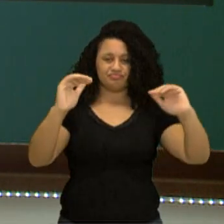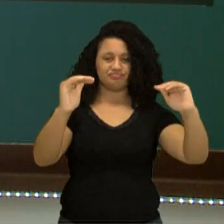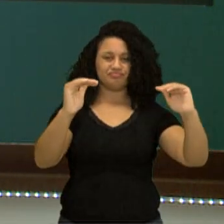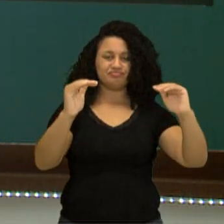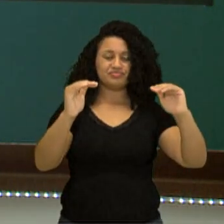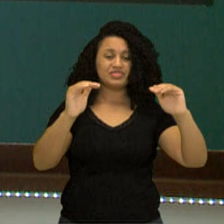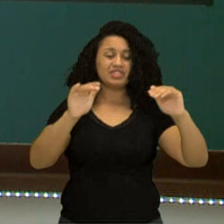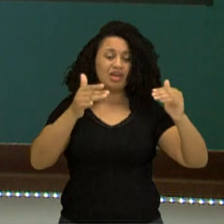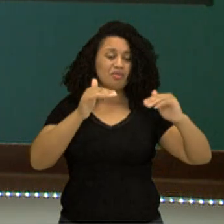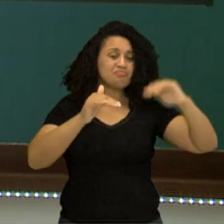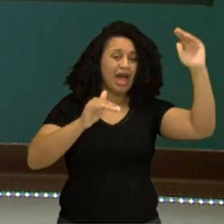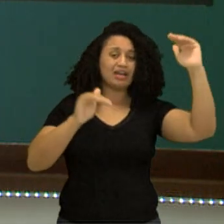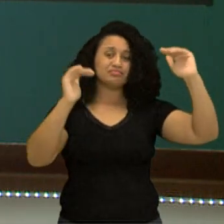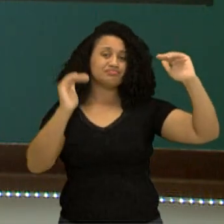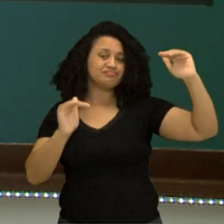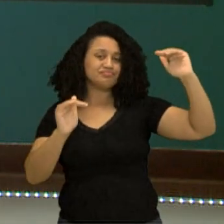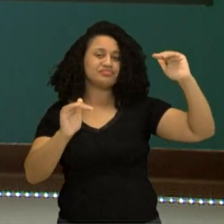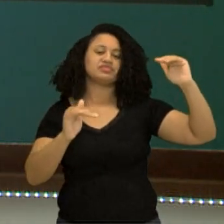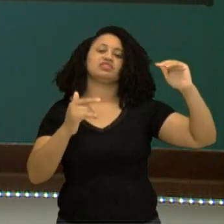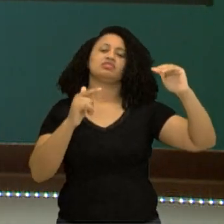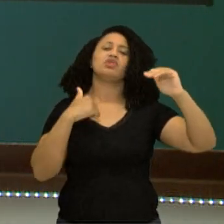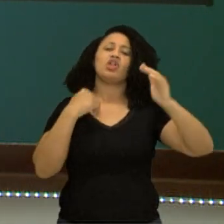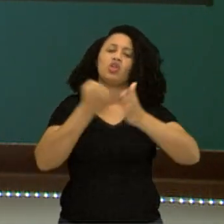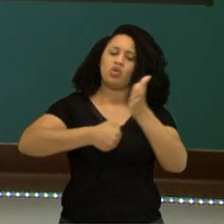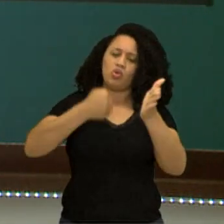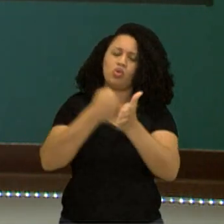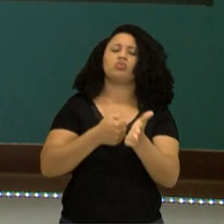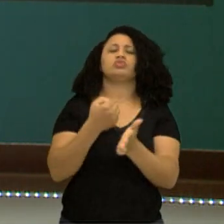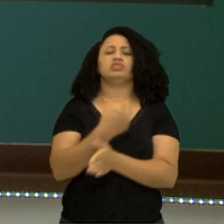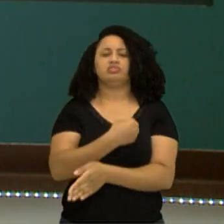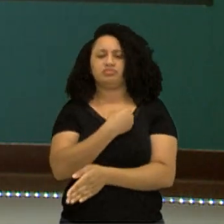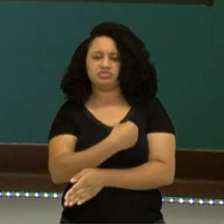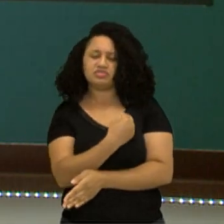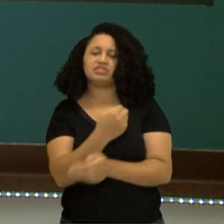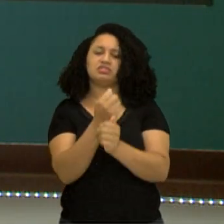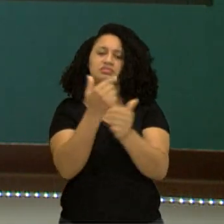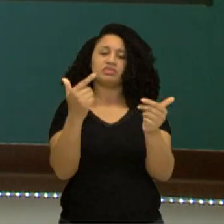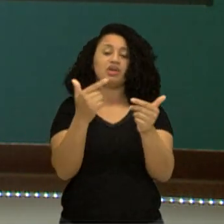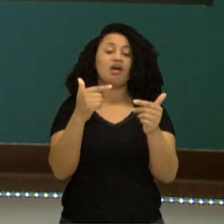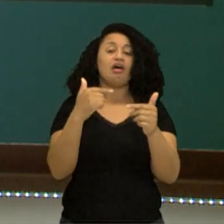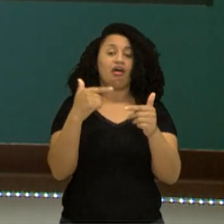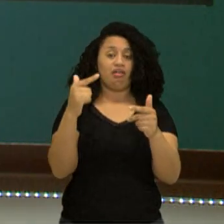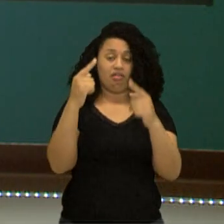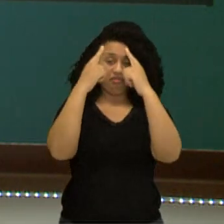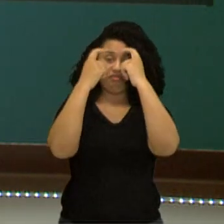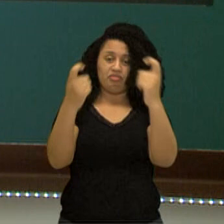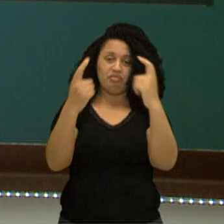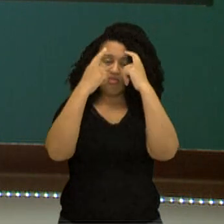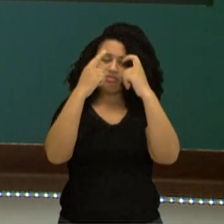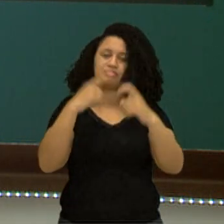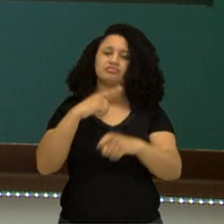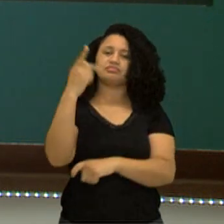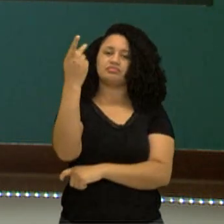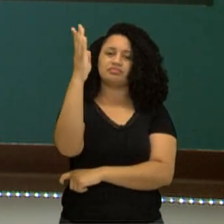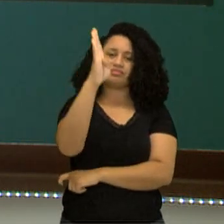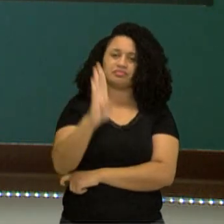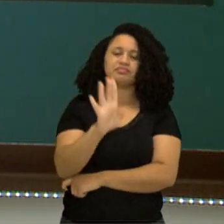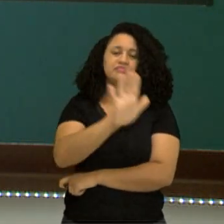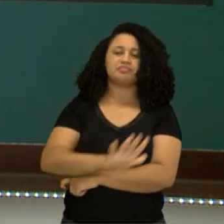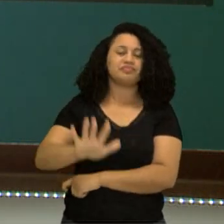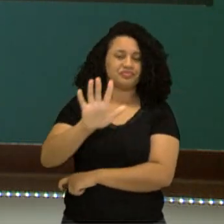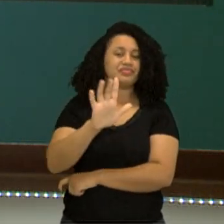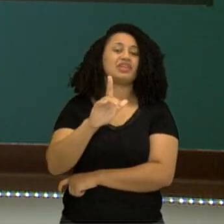além de todas as questões de sobrevivência, a violência que já faz parte do Brasil como um todo é muito